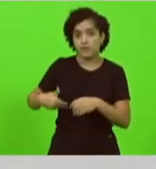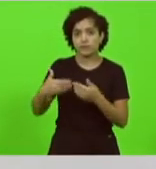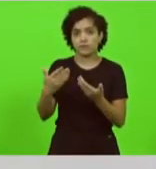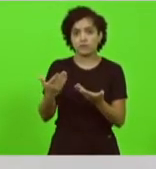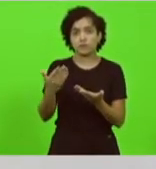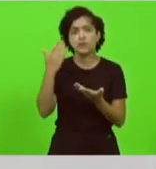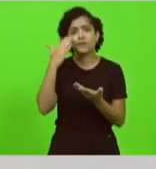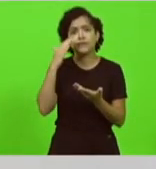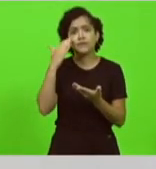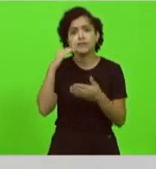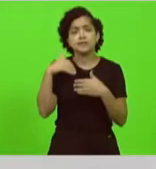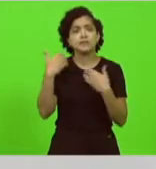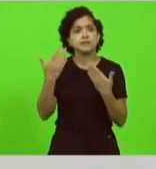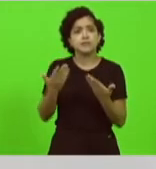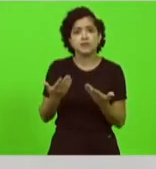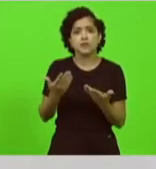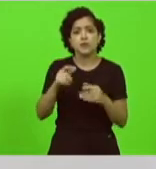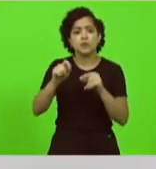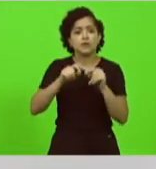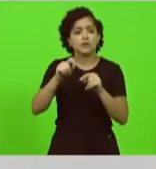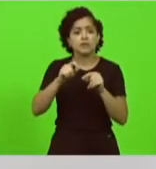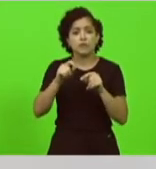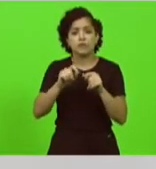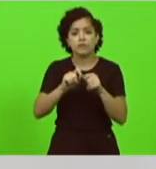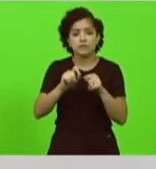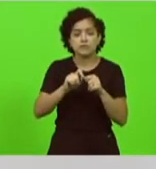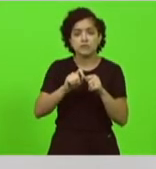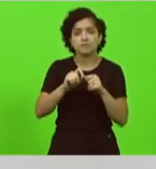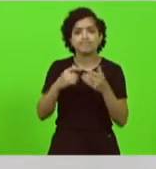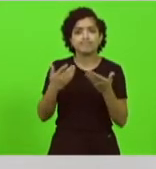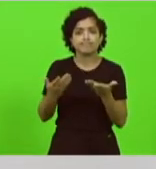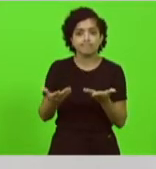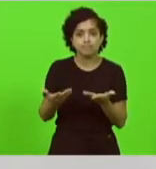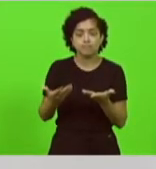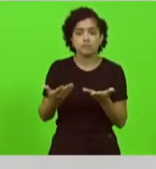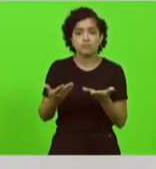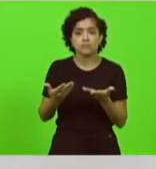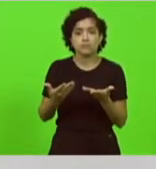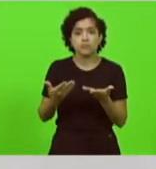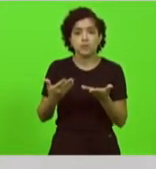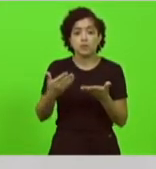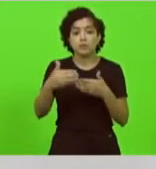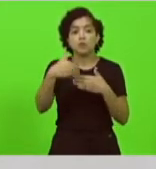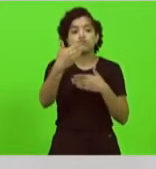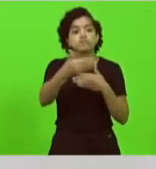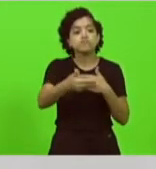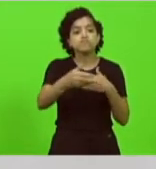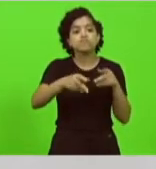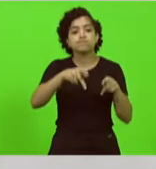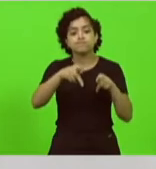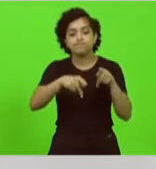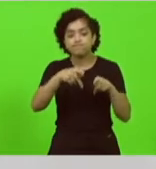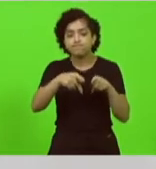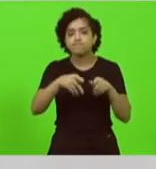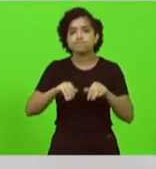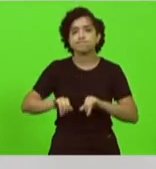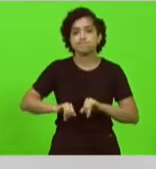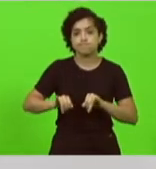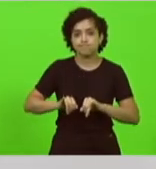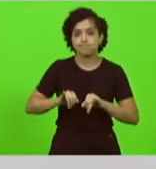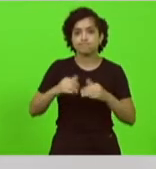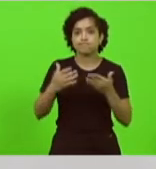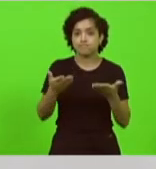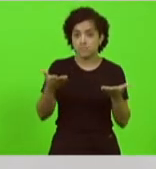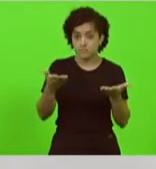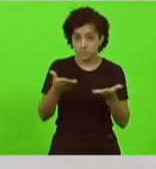o que será feito nessa casa porque o catarinense que está do lado de lá está passando isso isso é Santa